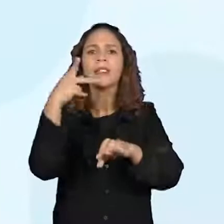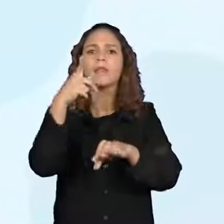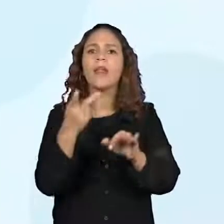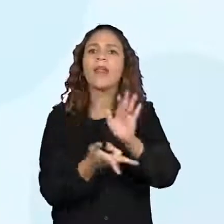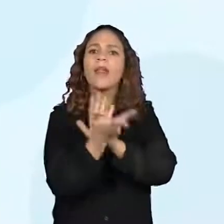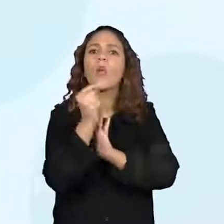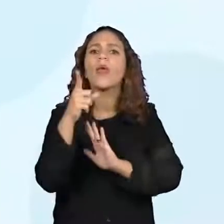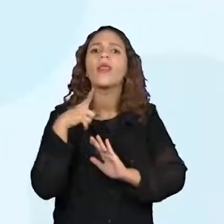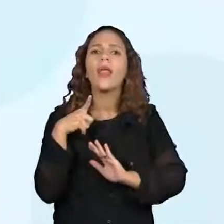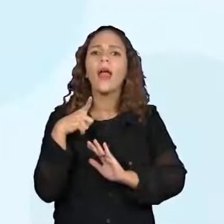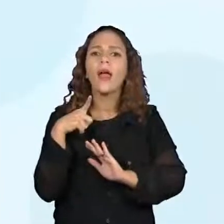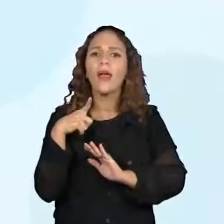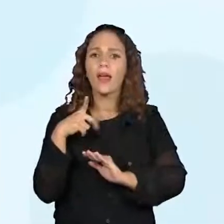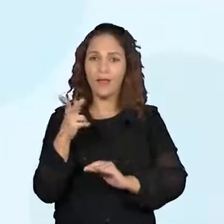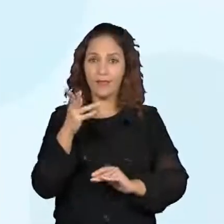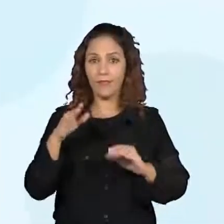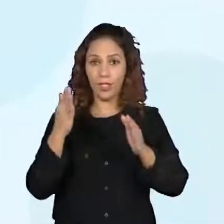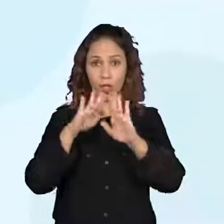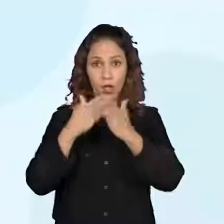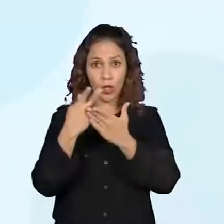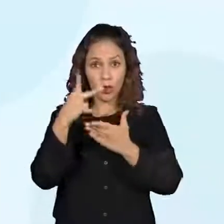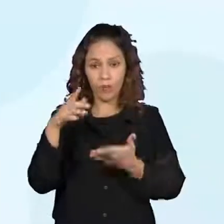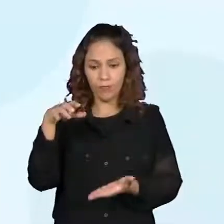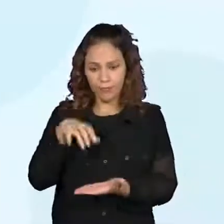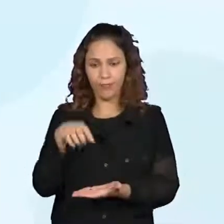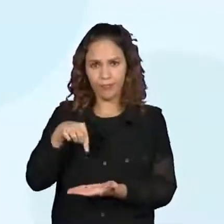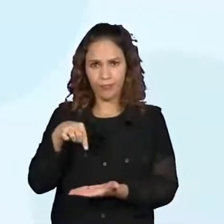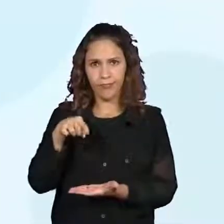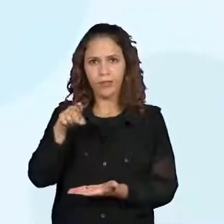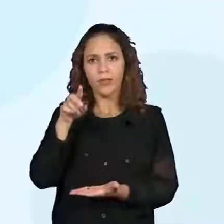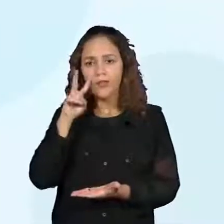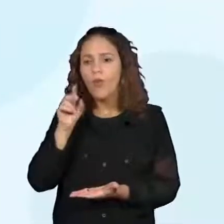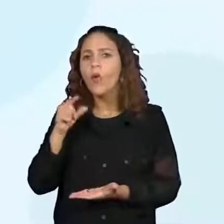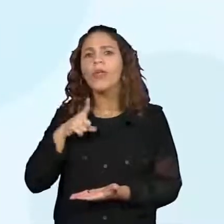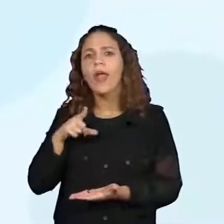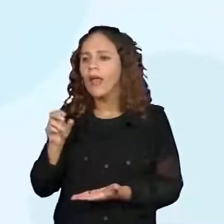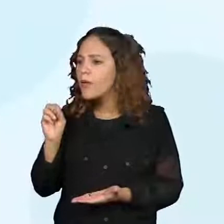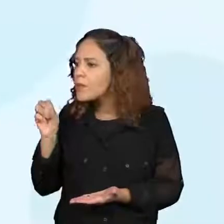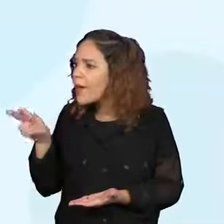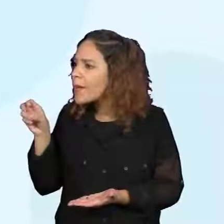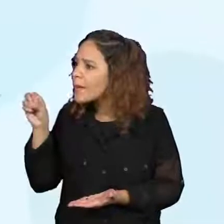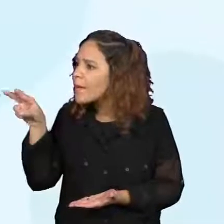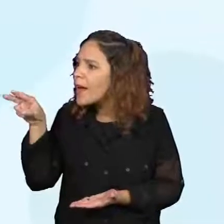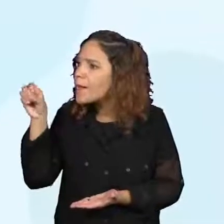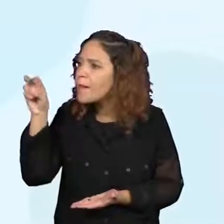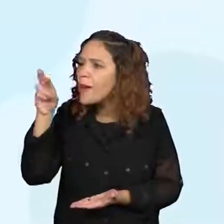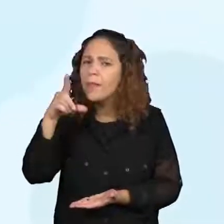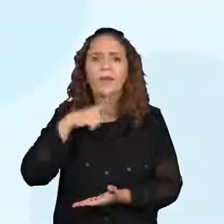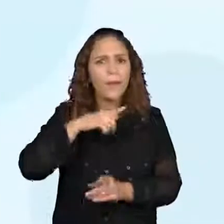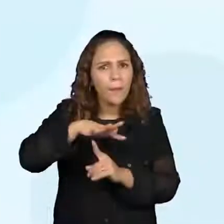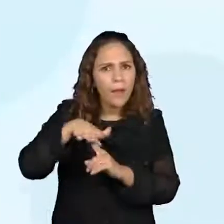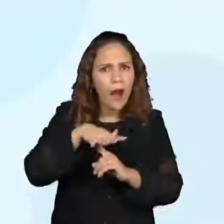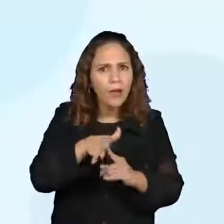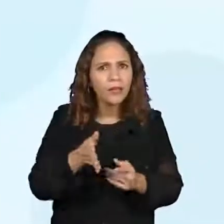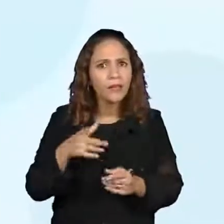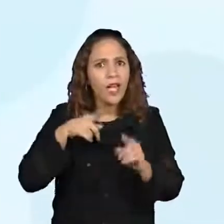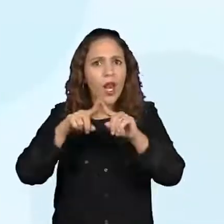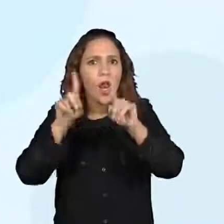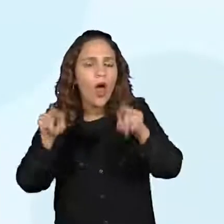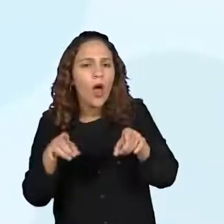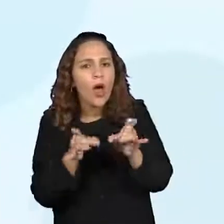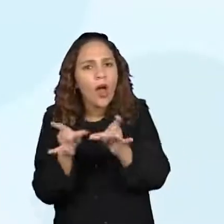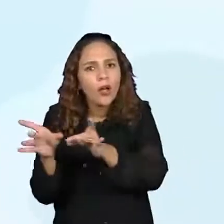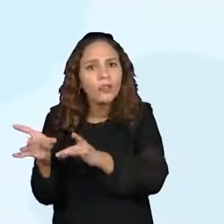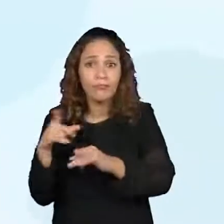tarefinha, de observar o caminho que você percorre de casa até a escola, ver se tem praça, se tem comércio, tem